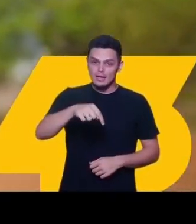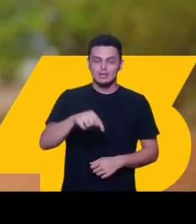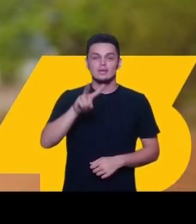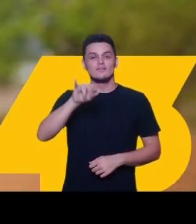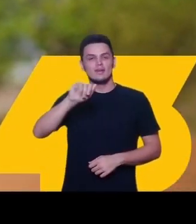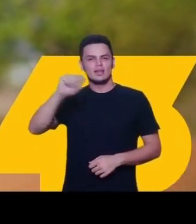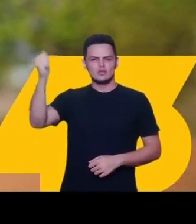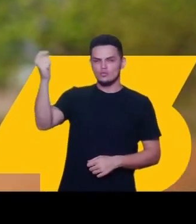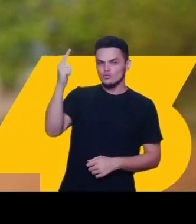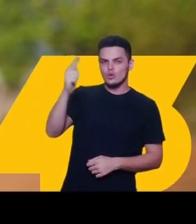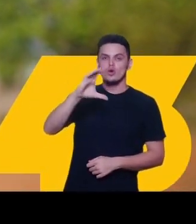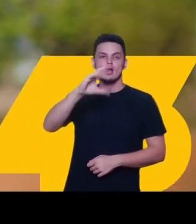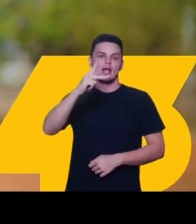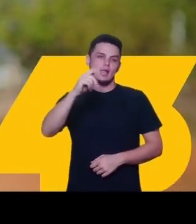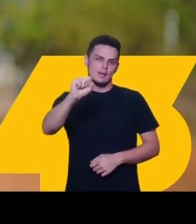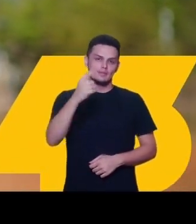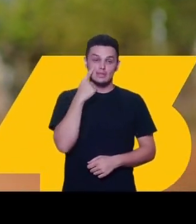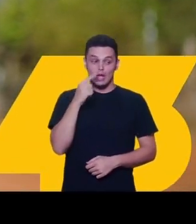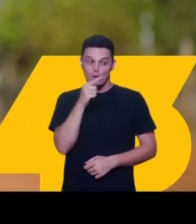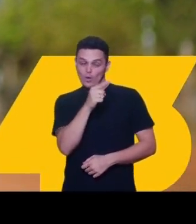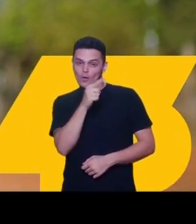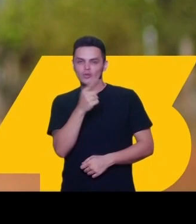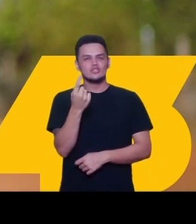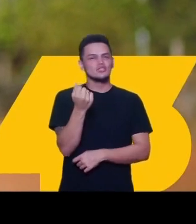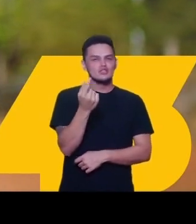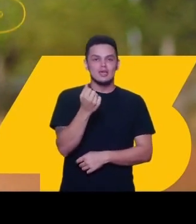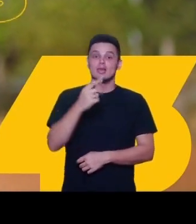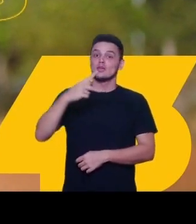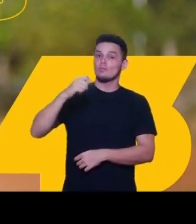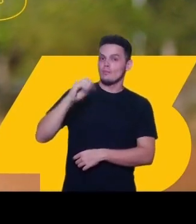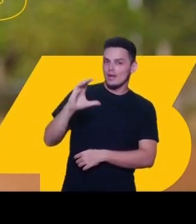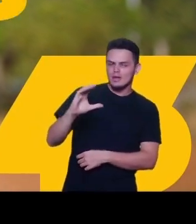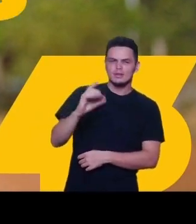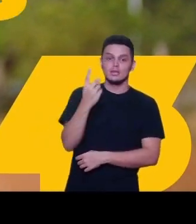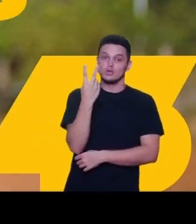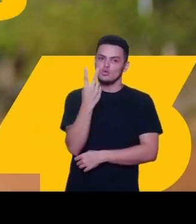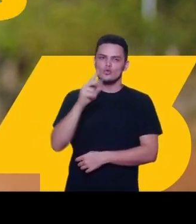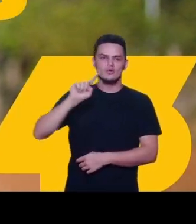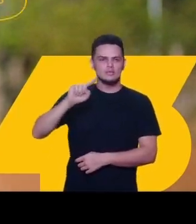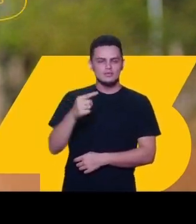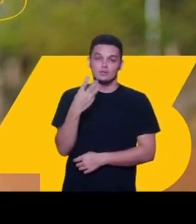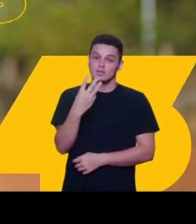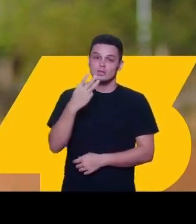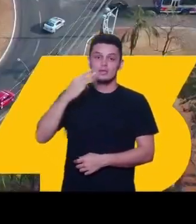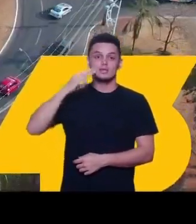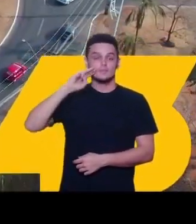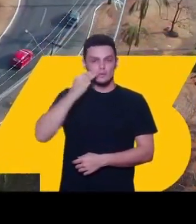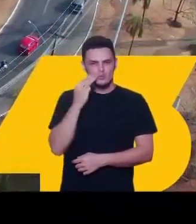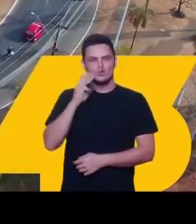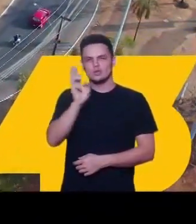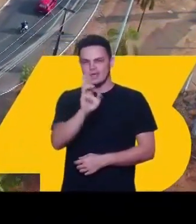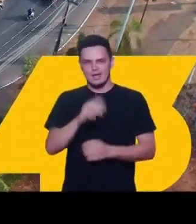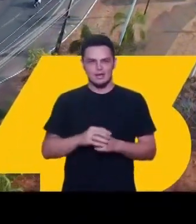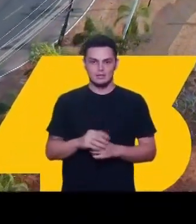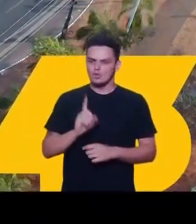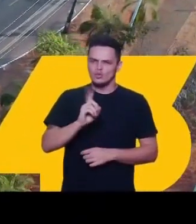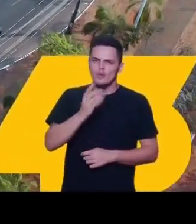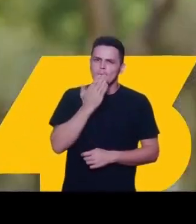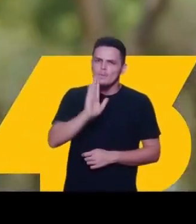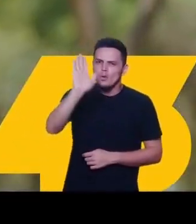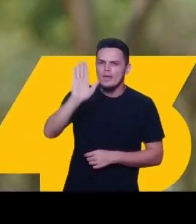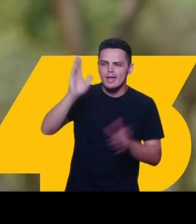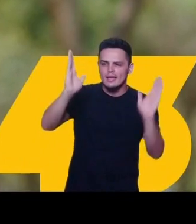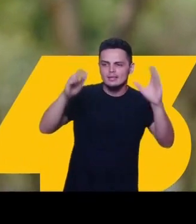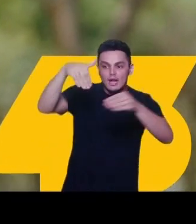E aqui no Vale do Sol vai ter um CAPS. Bem ali, Dinheiro do parque, 2,3 milhões de reais. Nada disso é